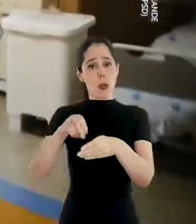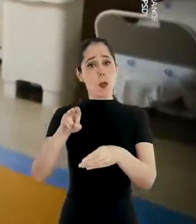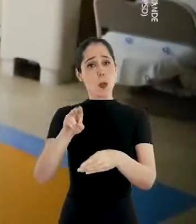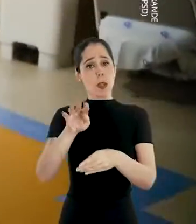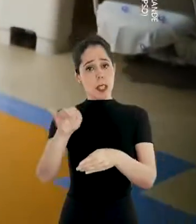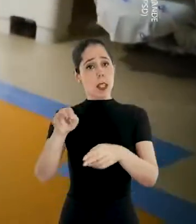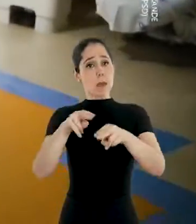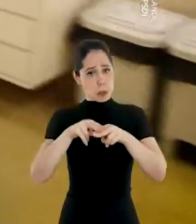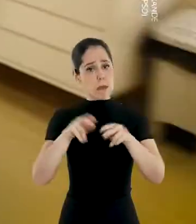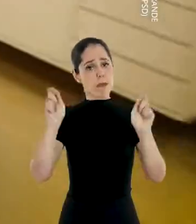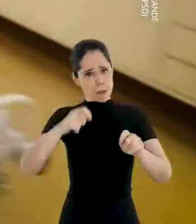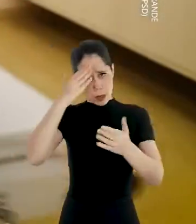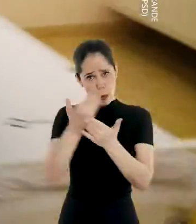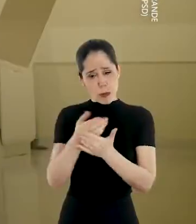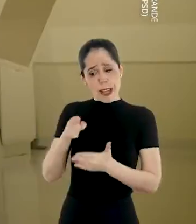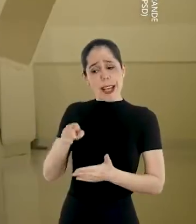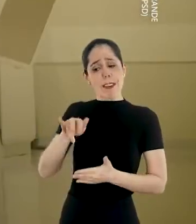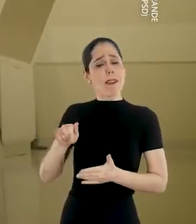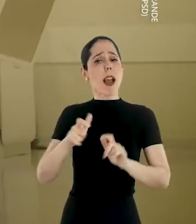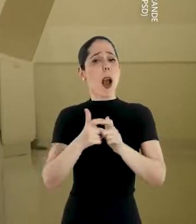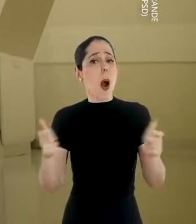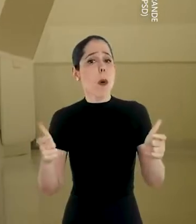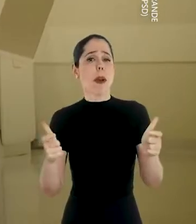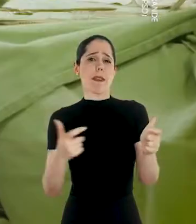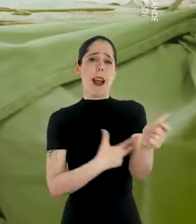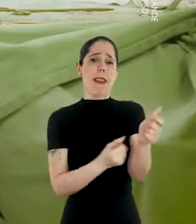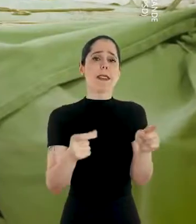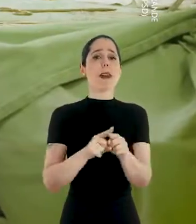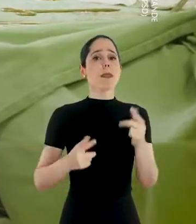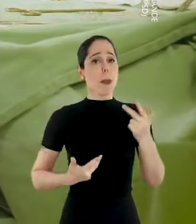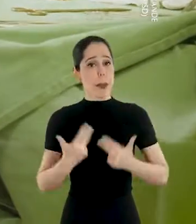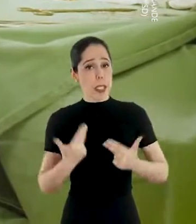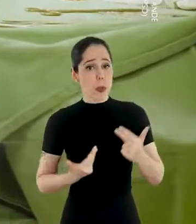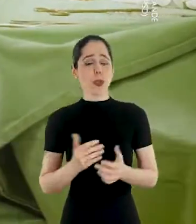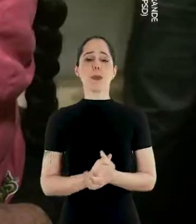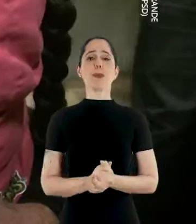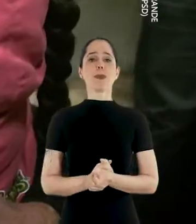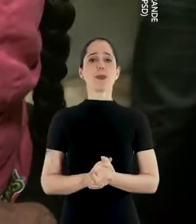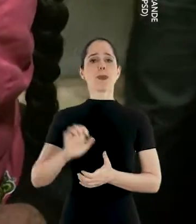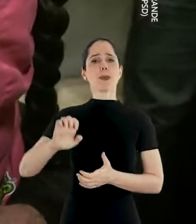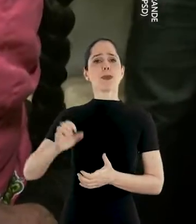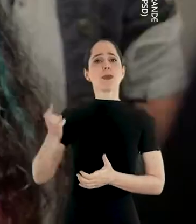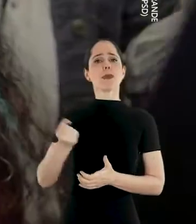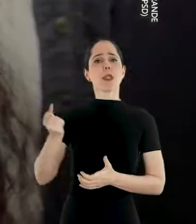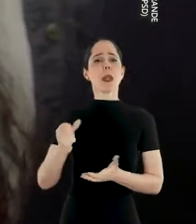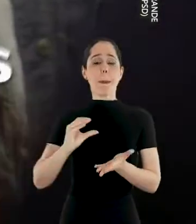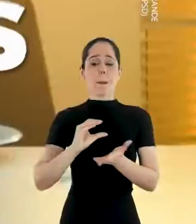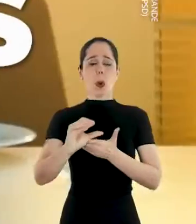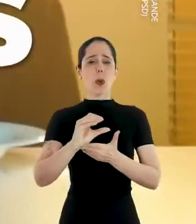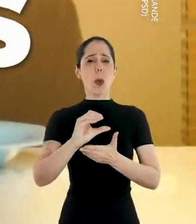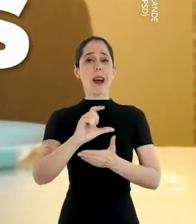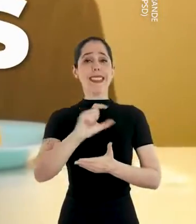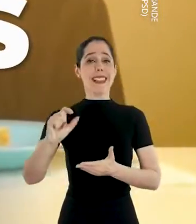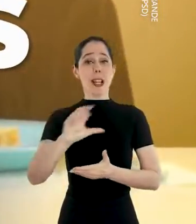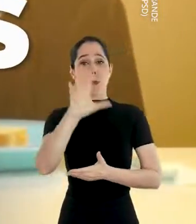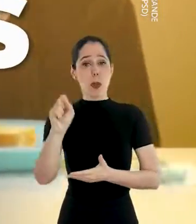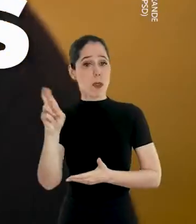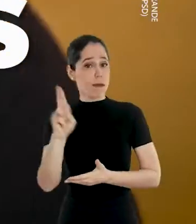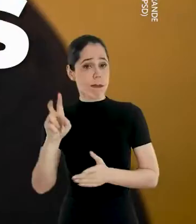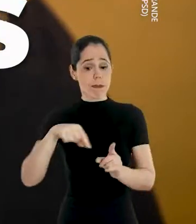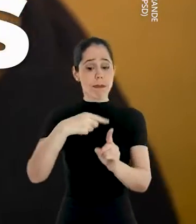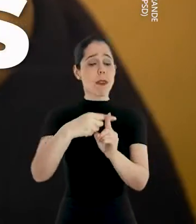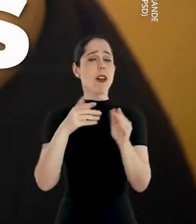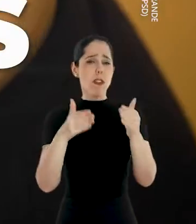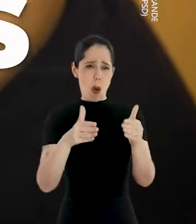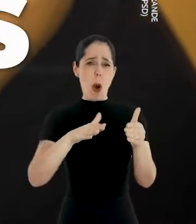É por isso que você pode confiar que ele vai ampliar os exames e as cirurgias. Eduardo colocou 100 milhões de reais a